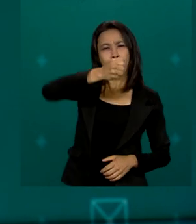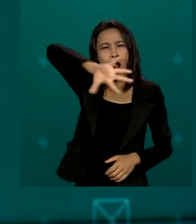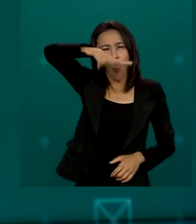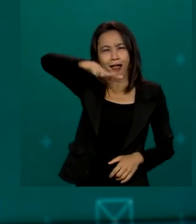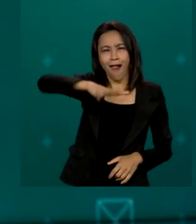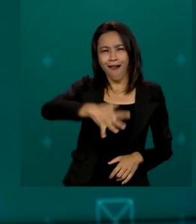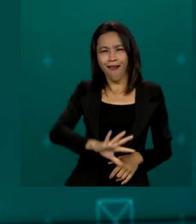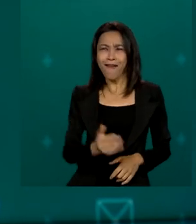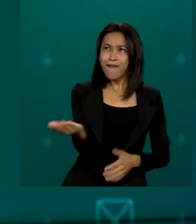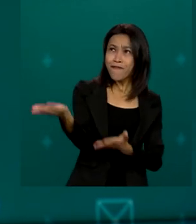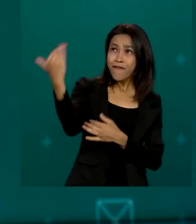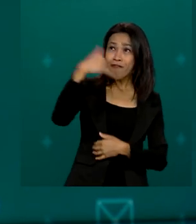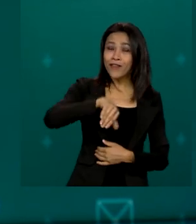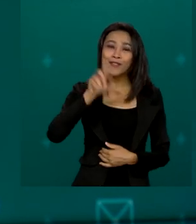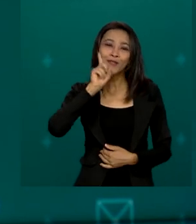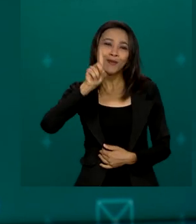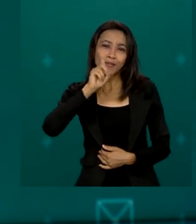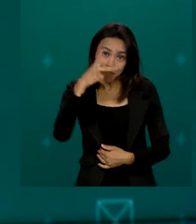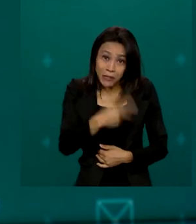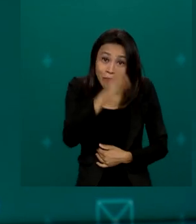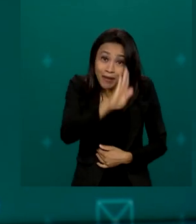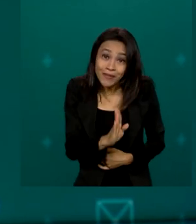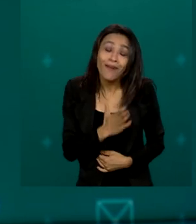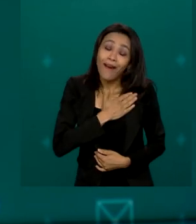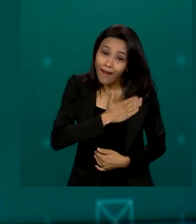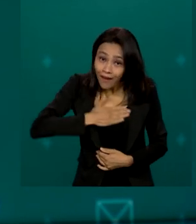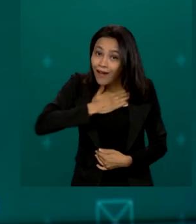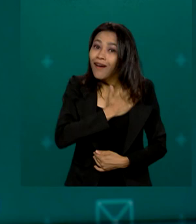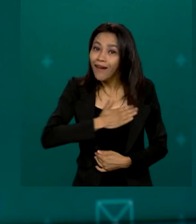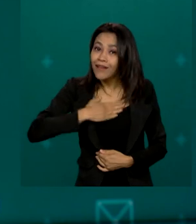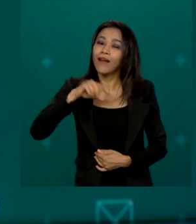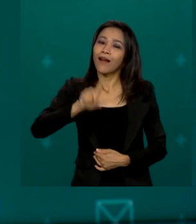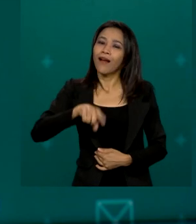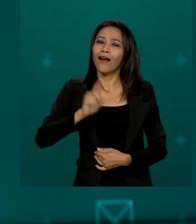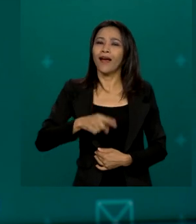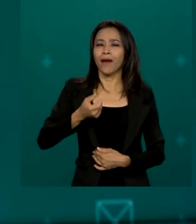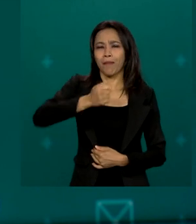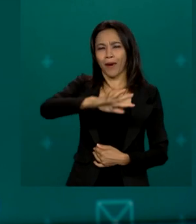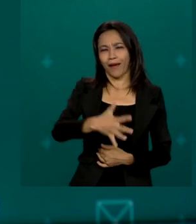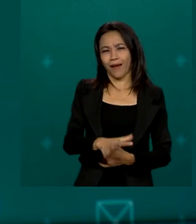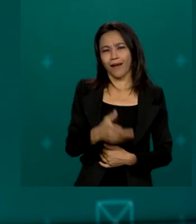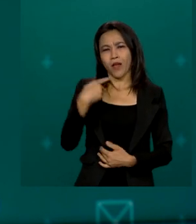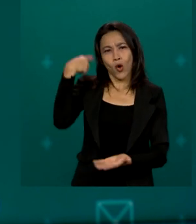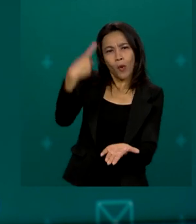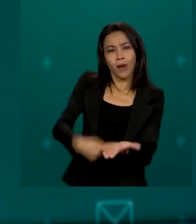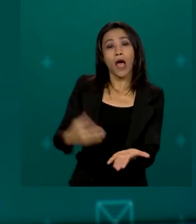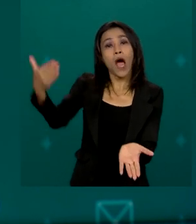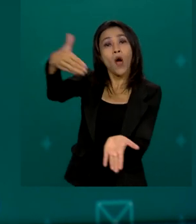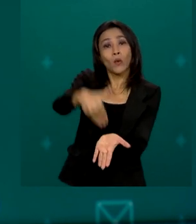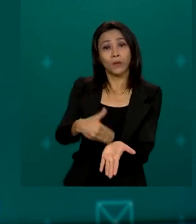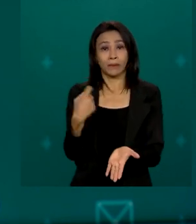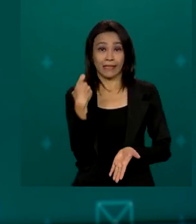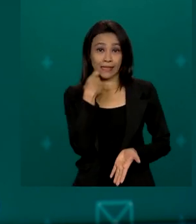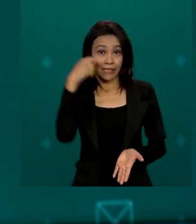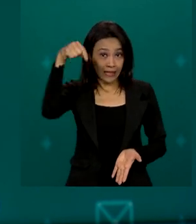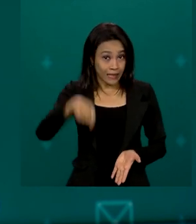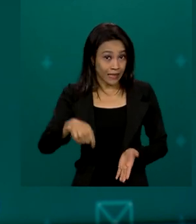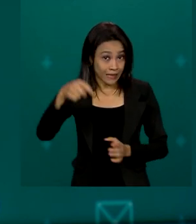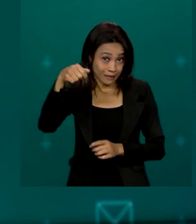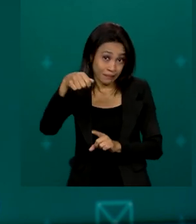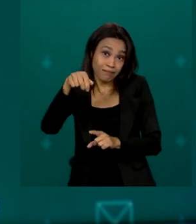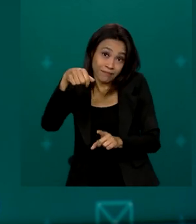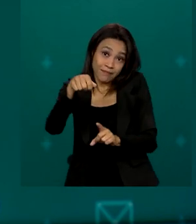Estados Unidos e caiu no gosto do brasileiro. É uma mega liquidação do comércio, marcada para a última sexta-feira deste mês, dia